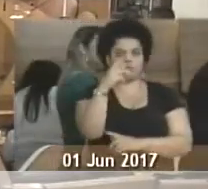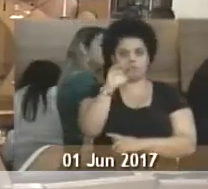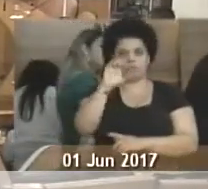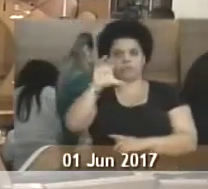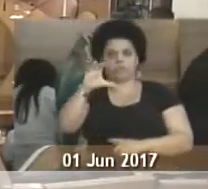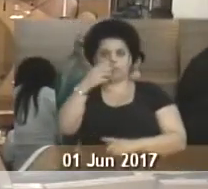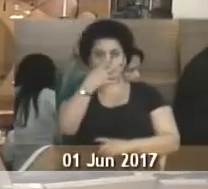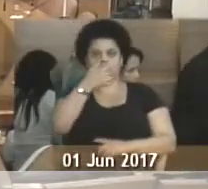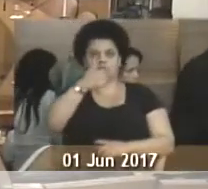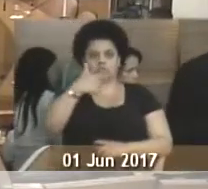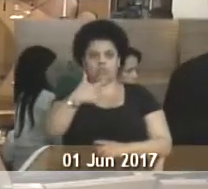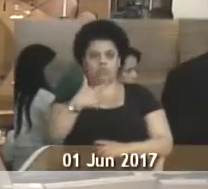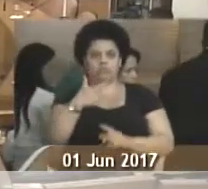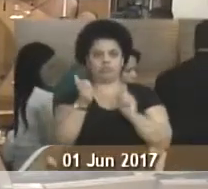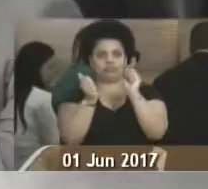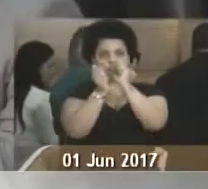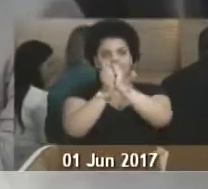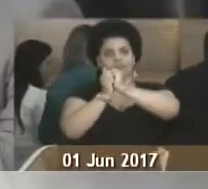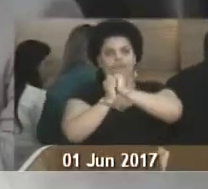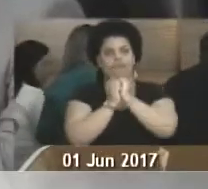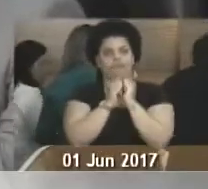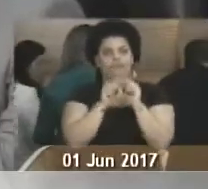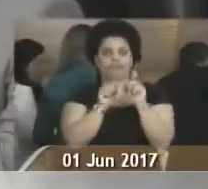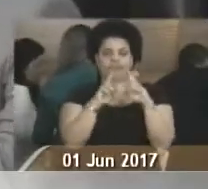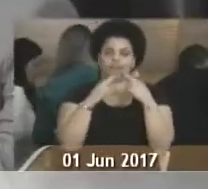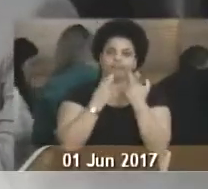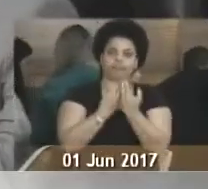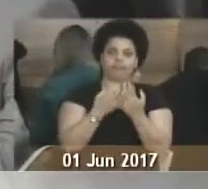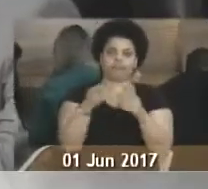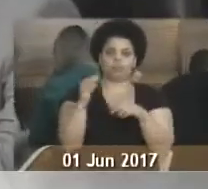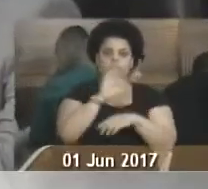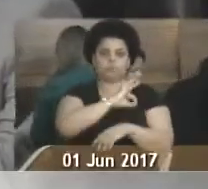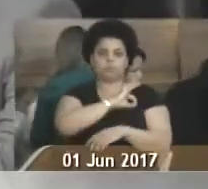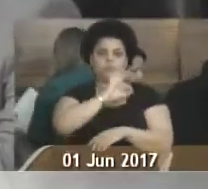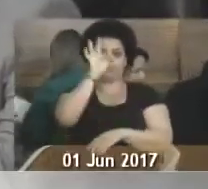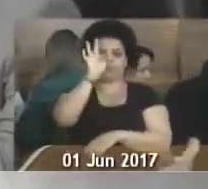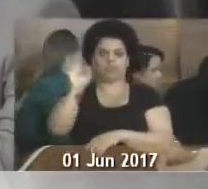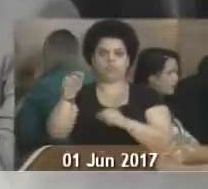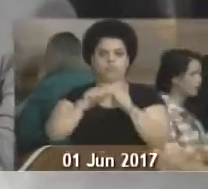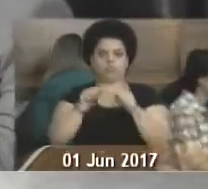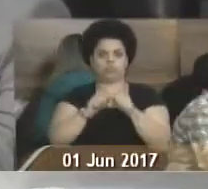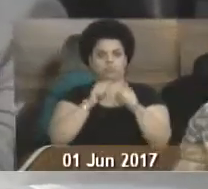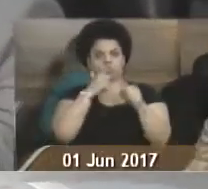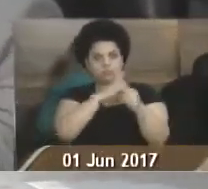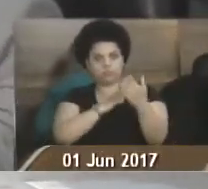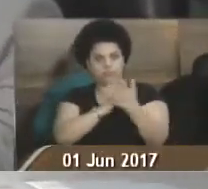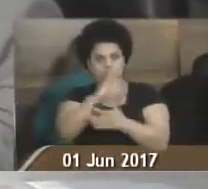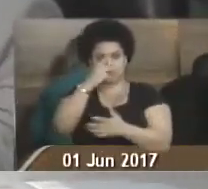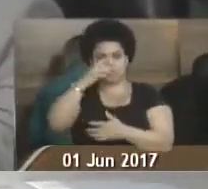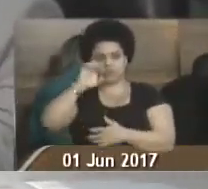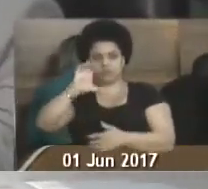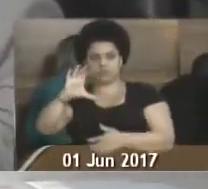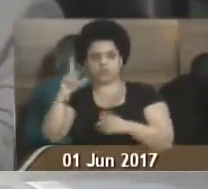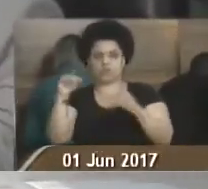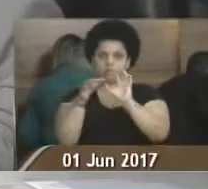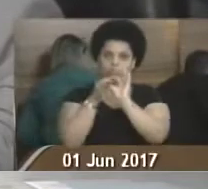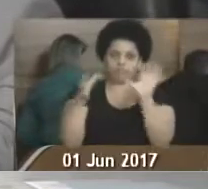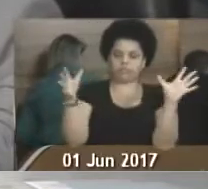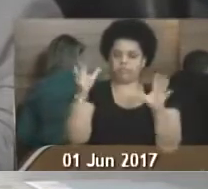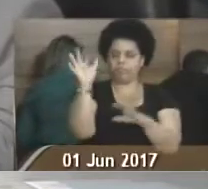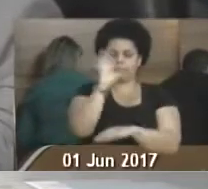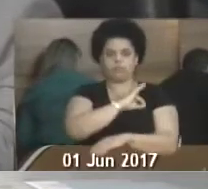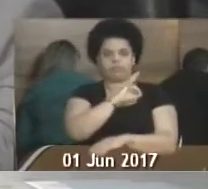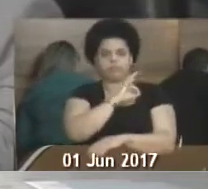412, então é um trabalho que a Polícia Federal está fazendo para passar essa PEC, que é que dá autonomia à Polícia Federal,